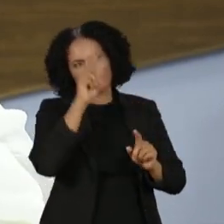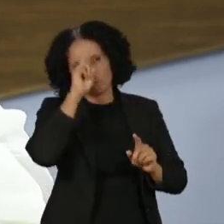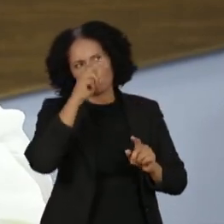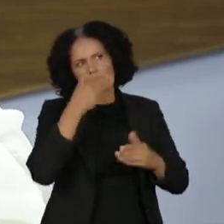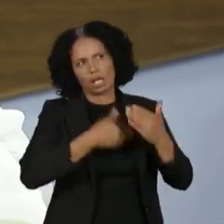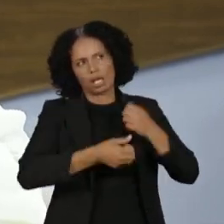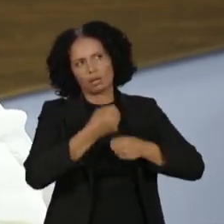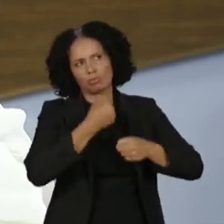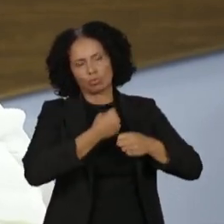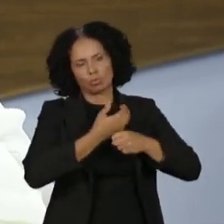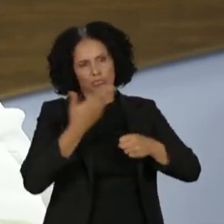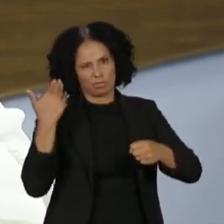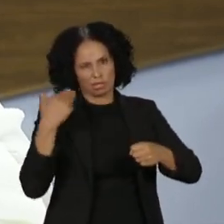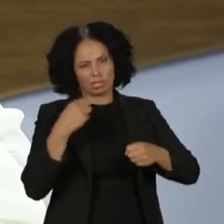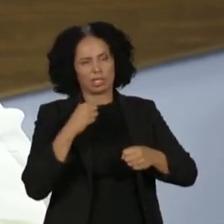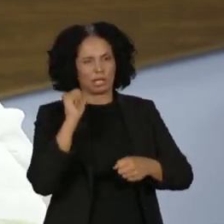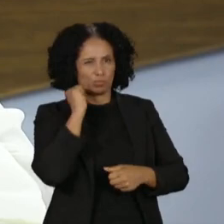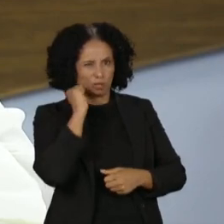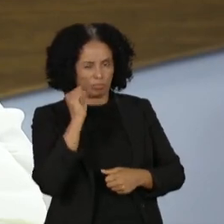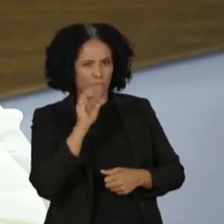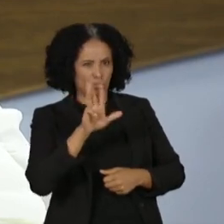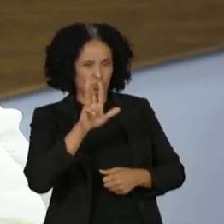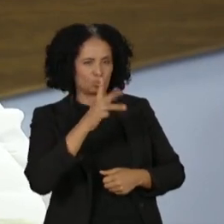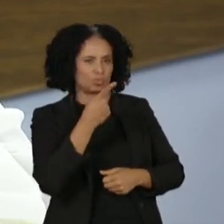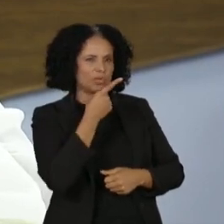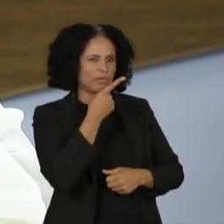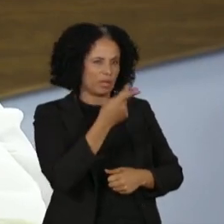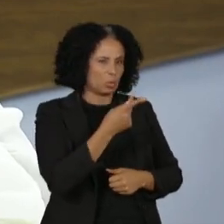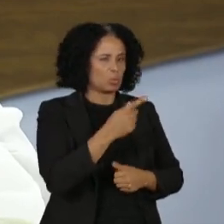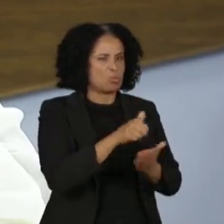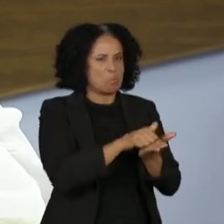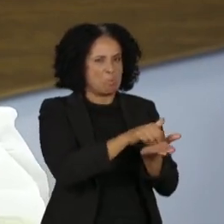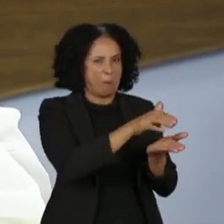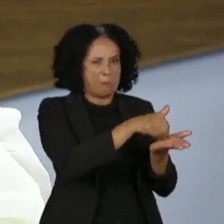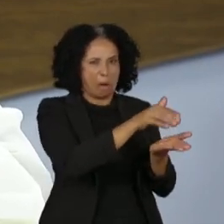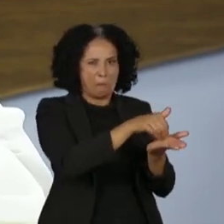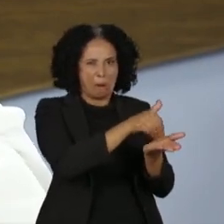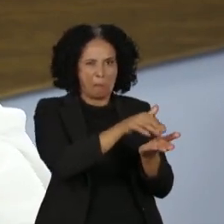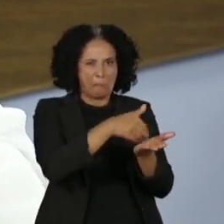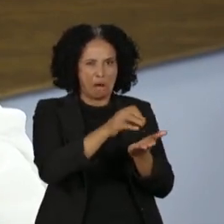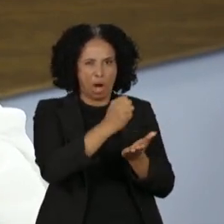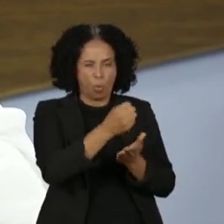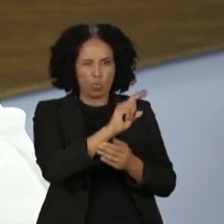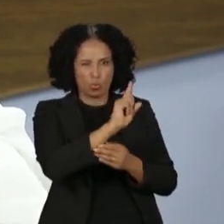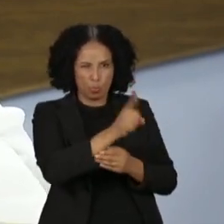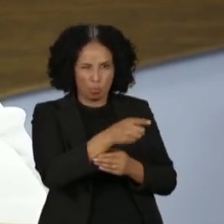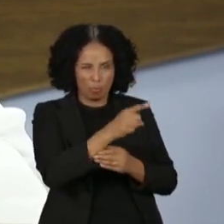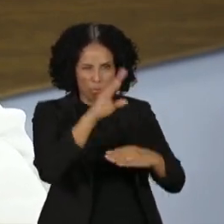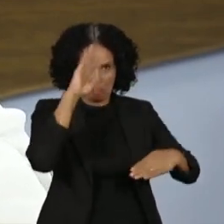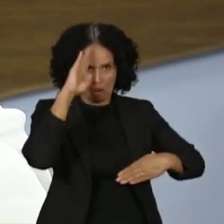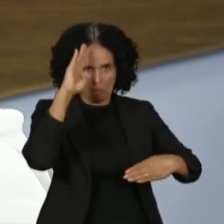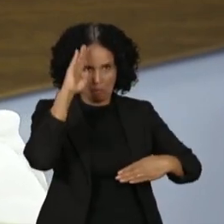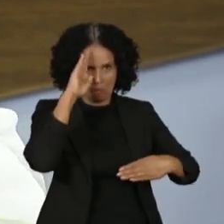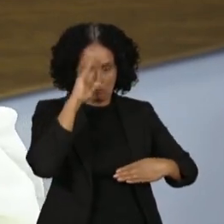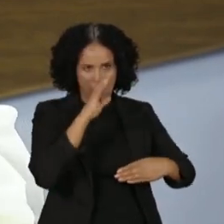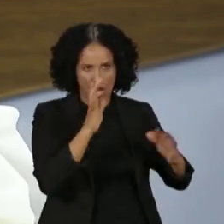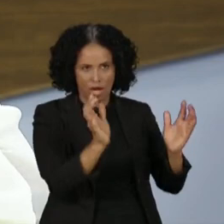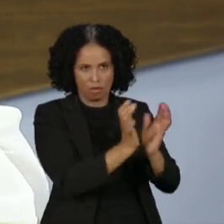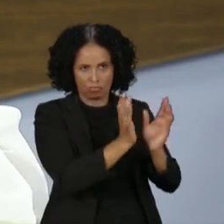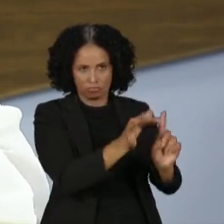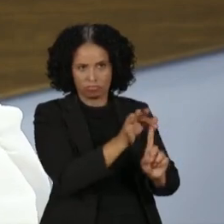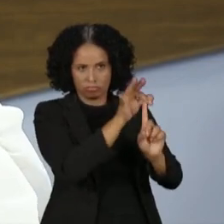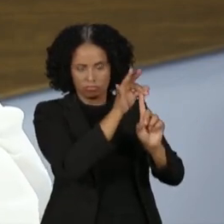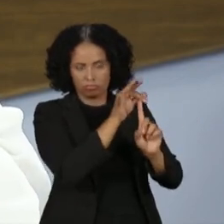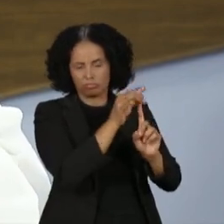abril do ano passado ele falava que levaria isso adiante, que tiraria cerca de 8 mil militares de cargos comissionados.